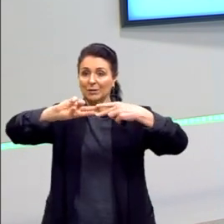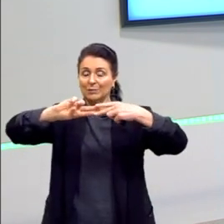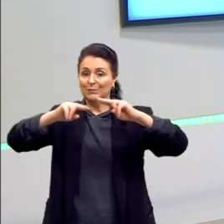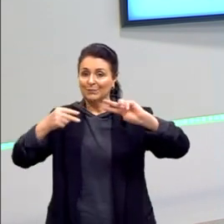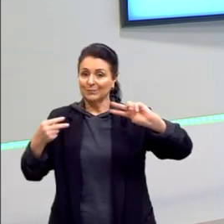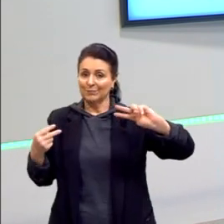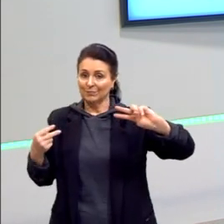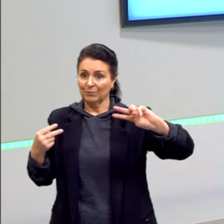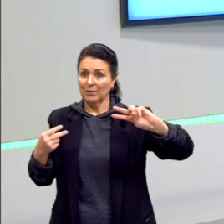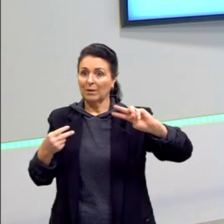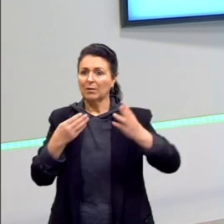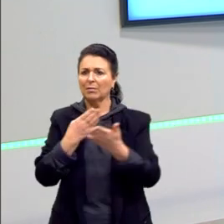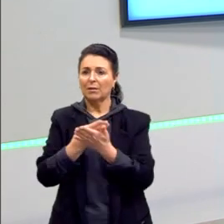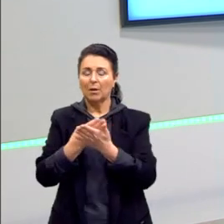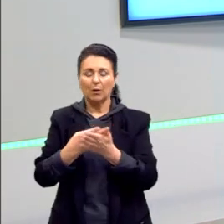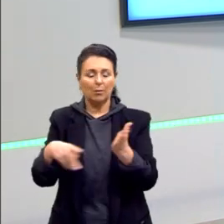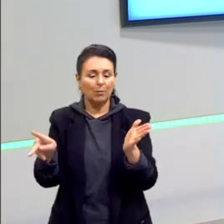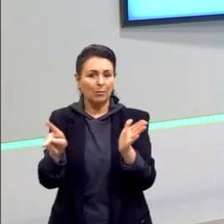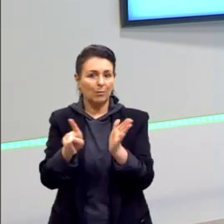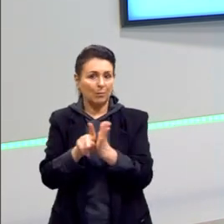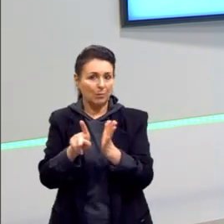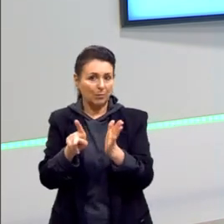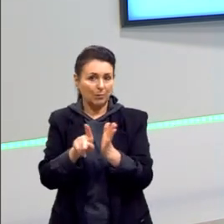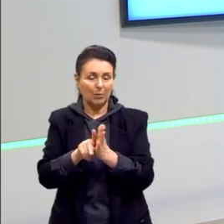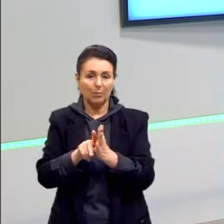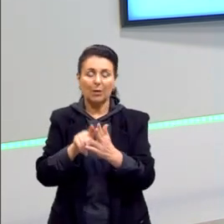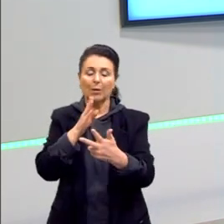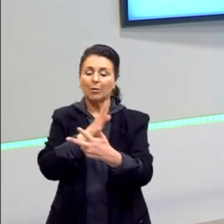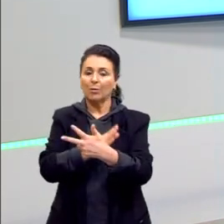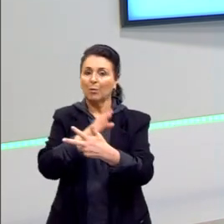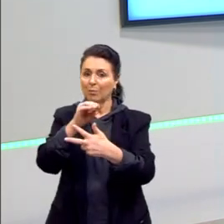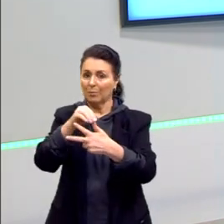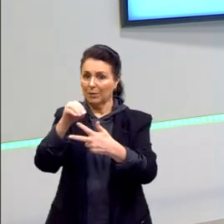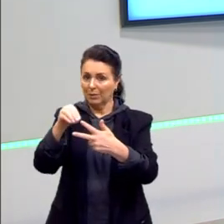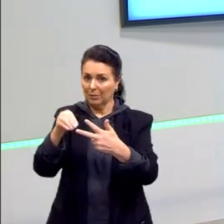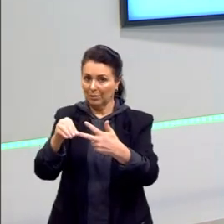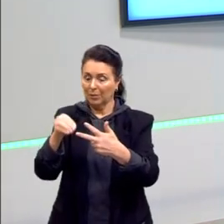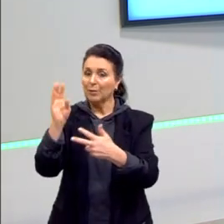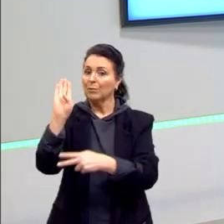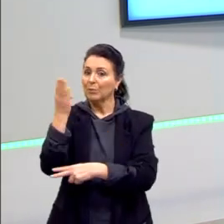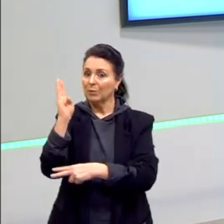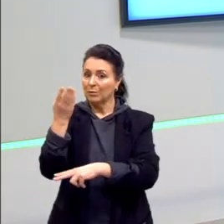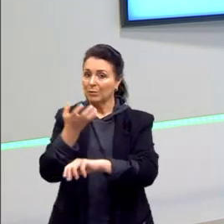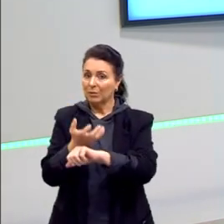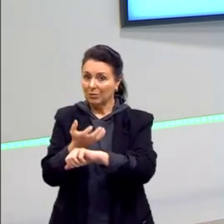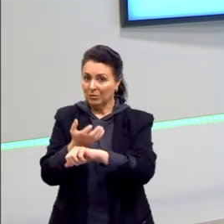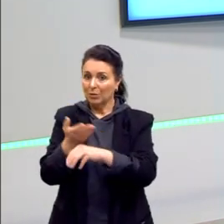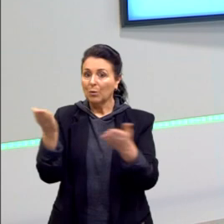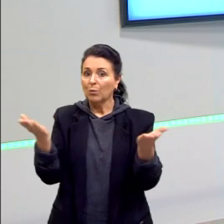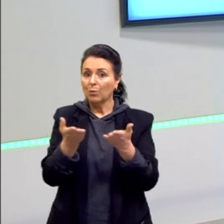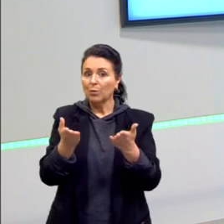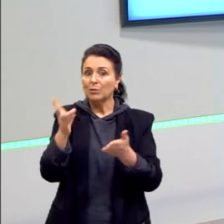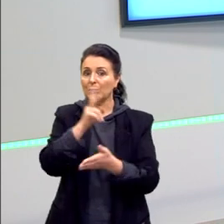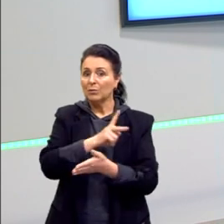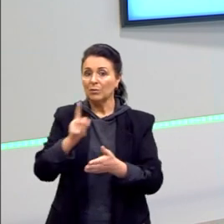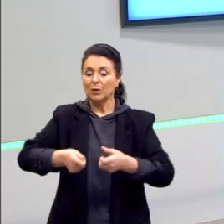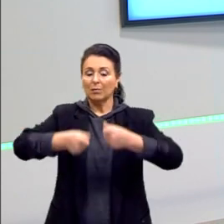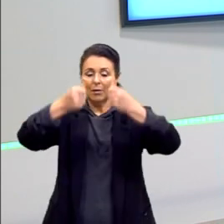temos aulas específicas aqui no pré-enem na biologia. Hoje, então, eu estou fazendo um geralzão.